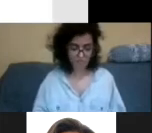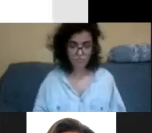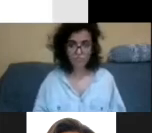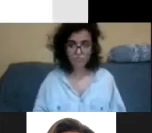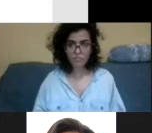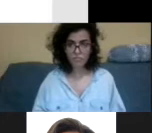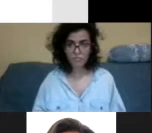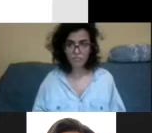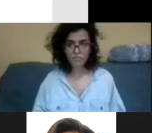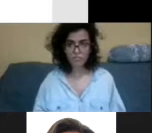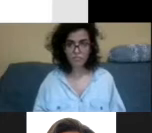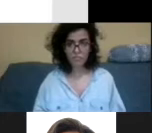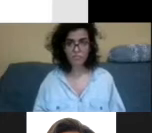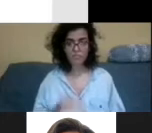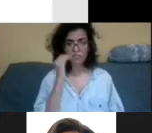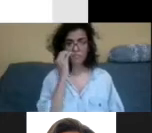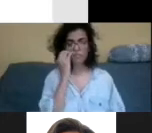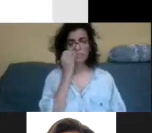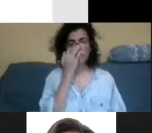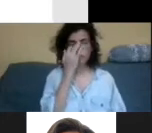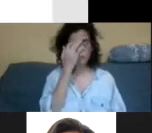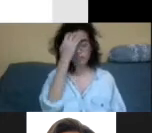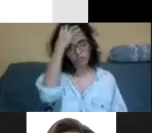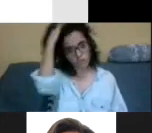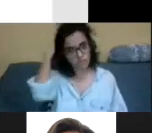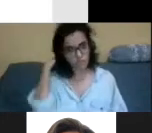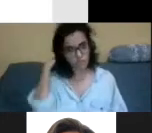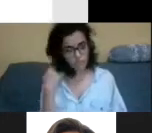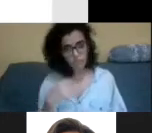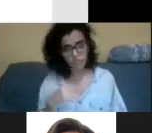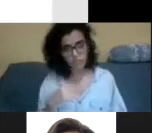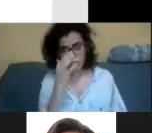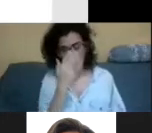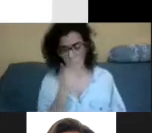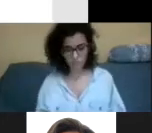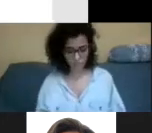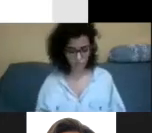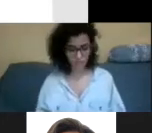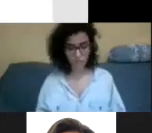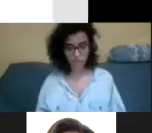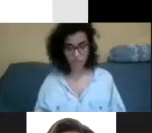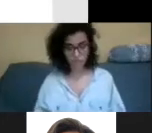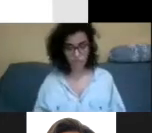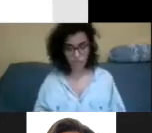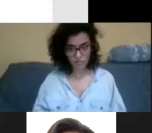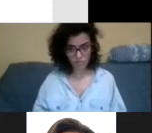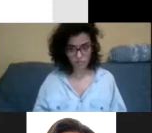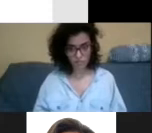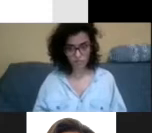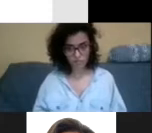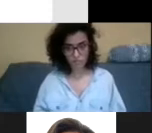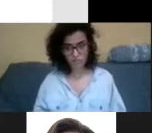um bichinho, sabe? Ele não vai querer, não vai se reconhecer, não vai querer ler aquilo ali, né? Usar